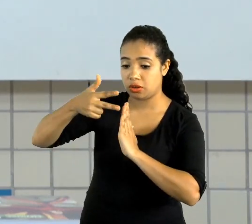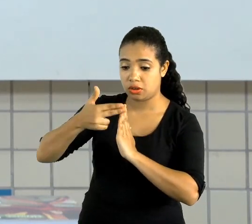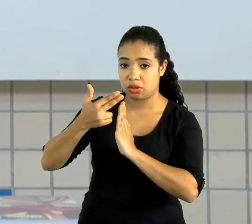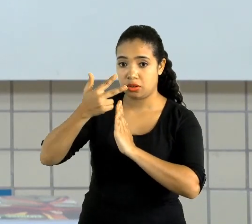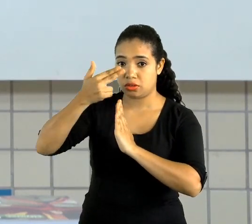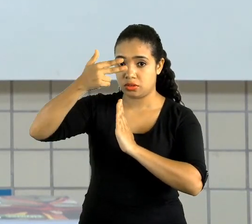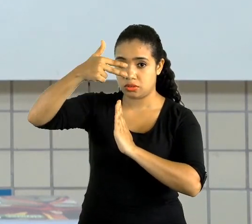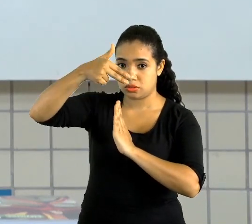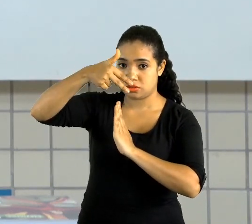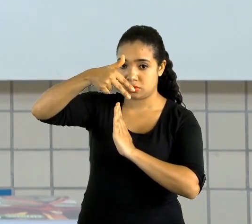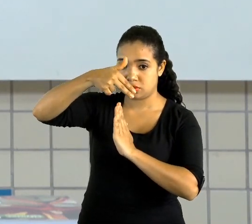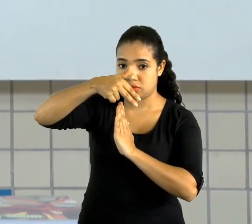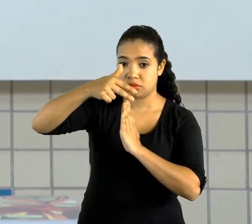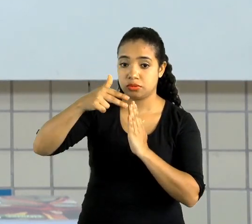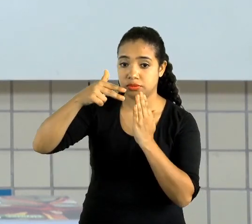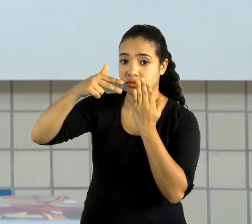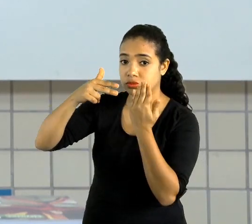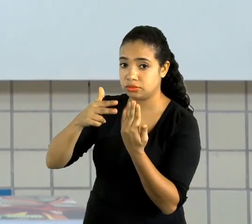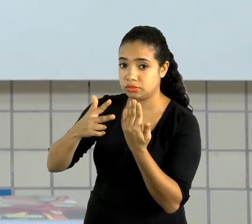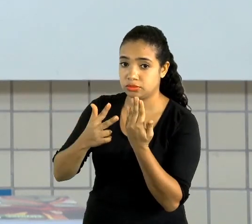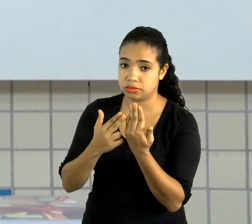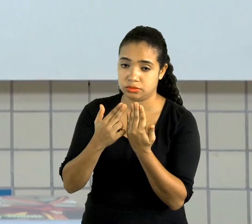Vamos para a lateral.